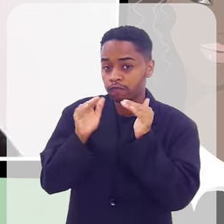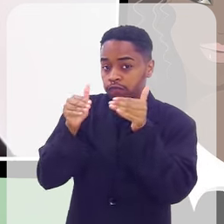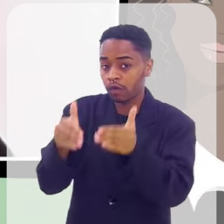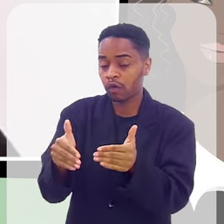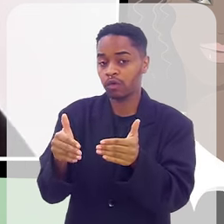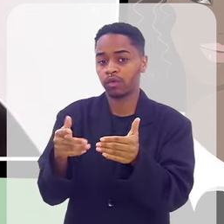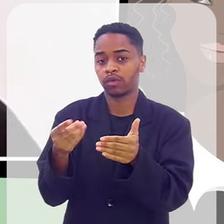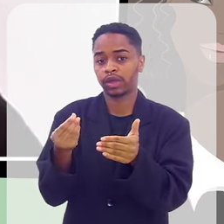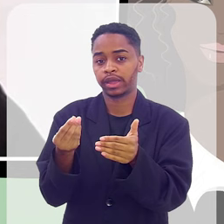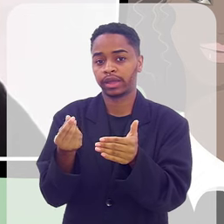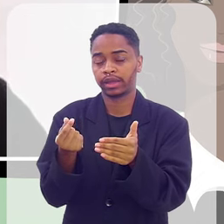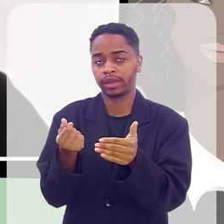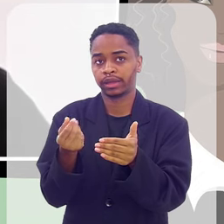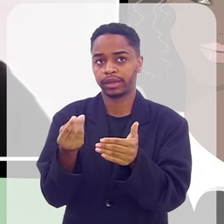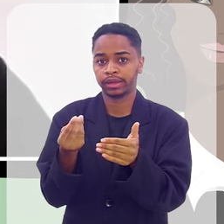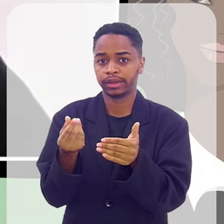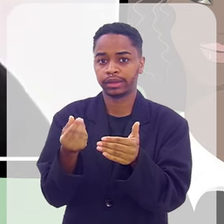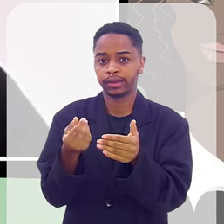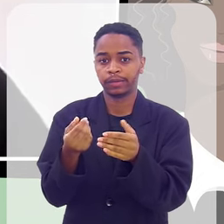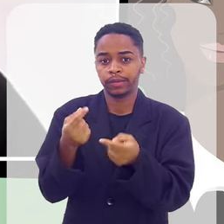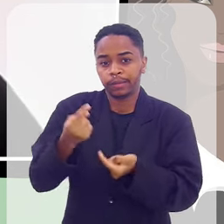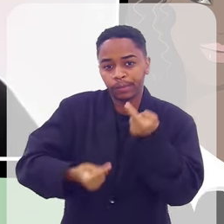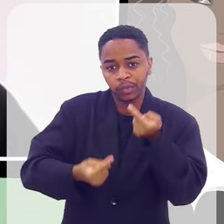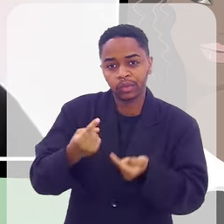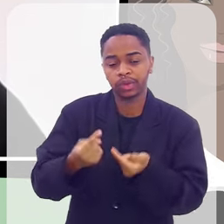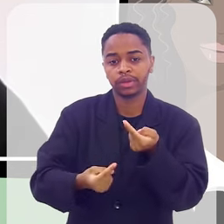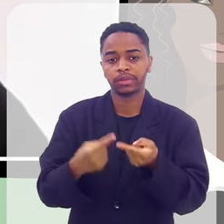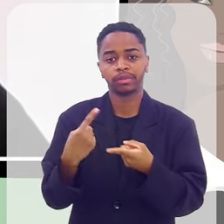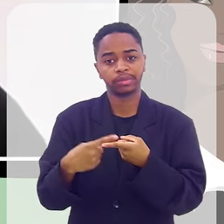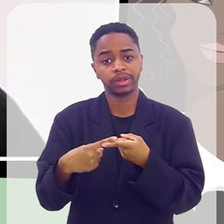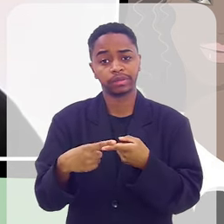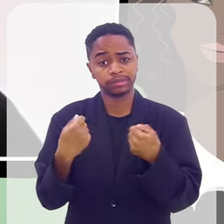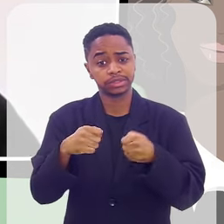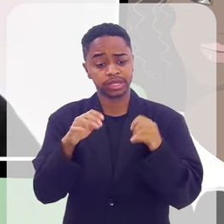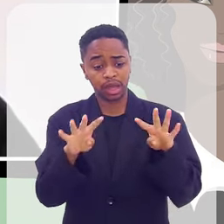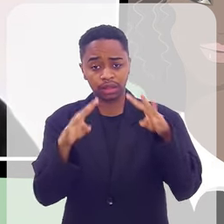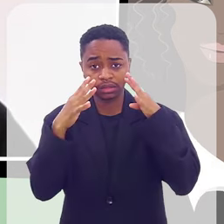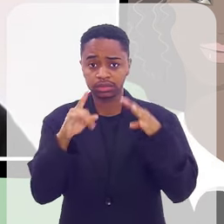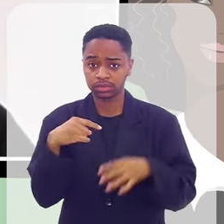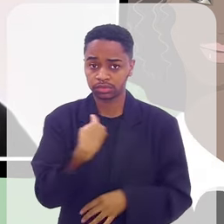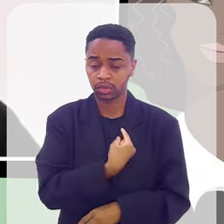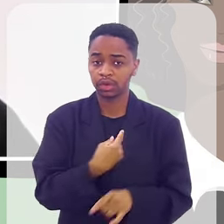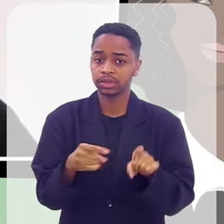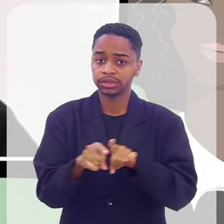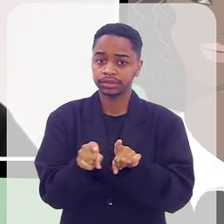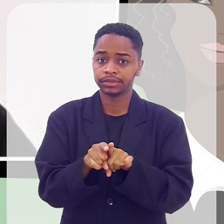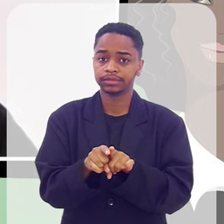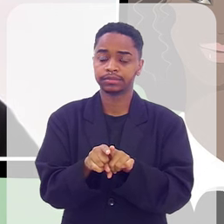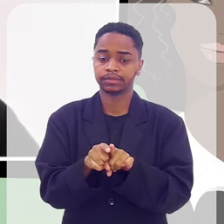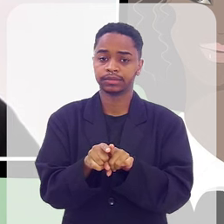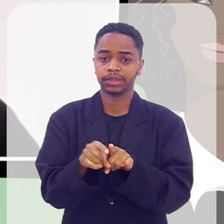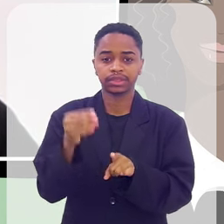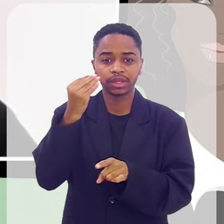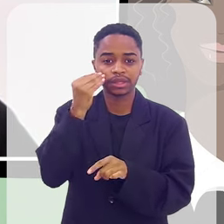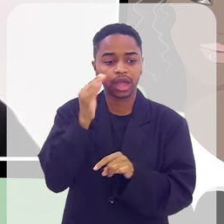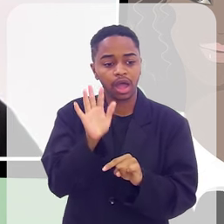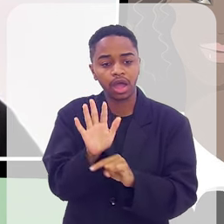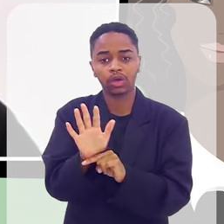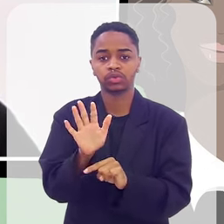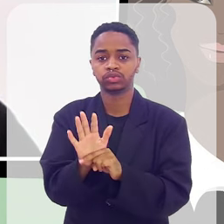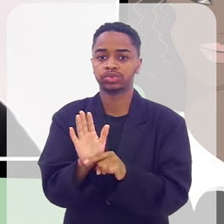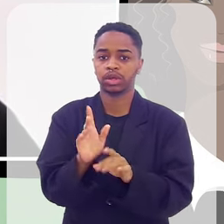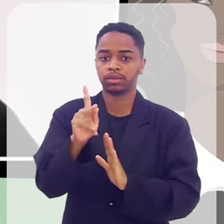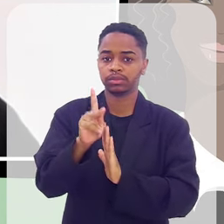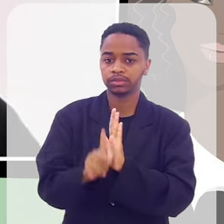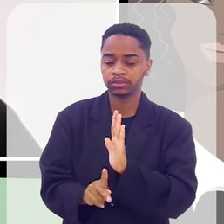políticos, que eles possam nos ver e possa, de alguma forma, querer contribuir